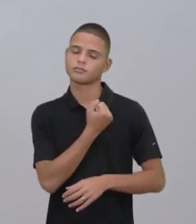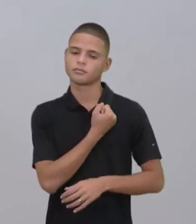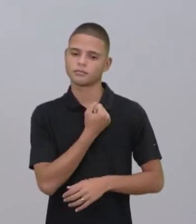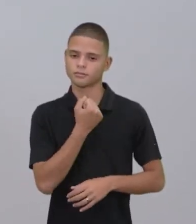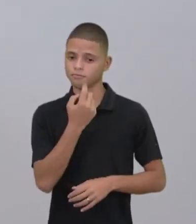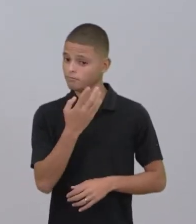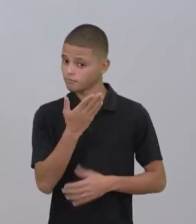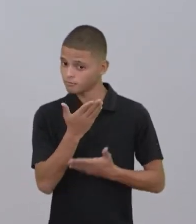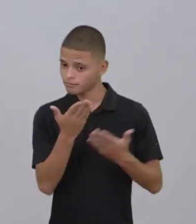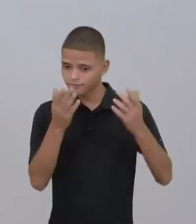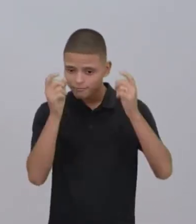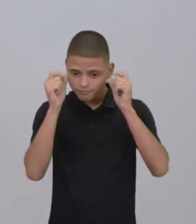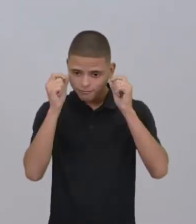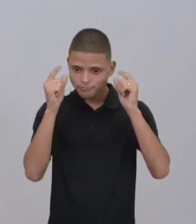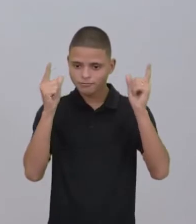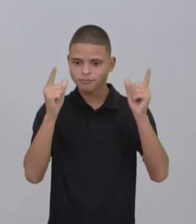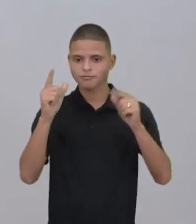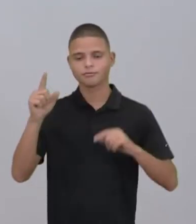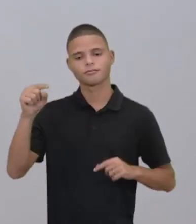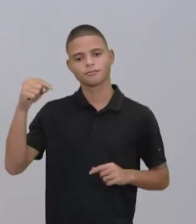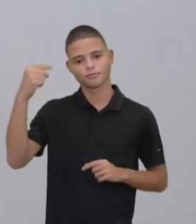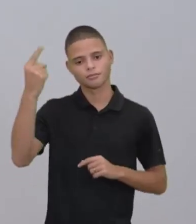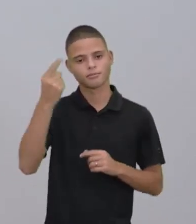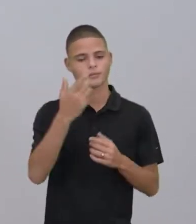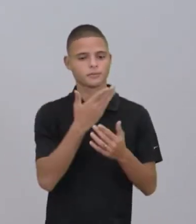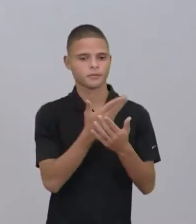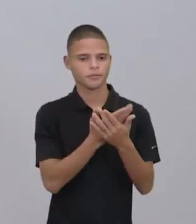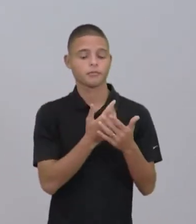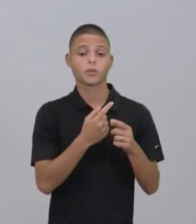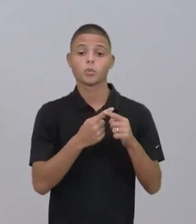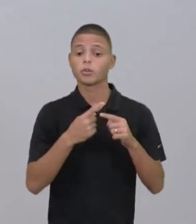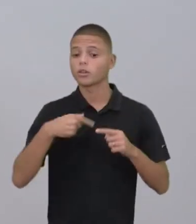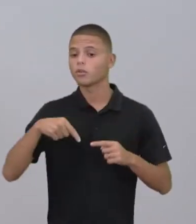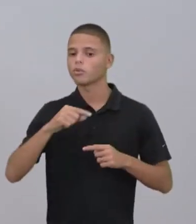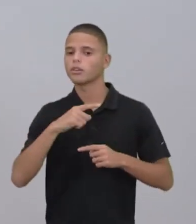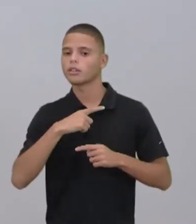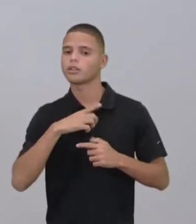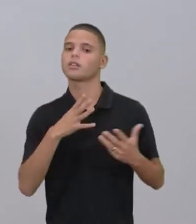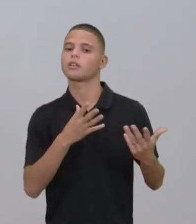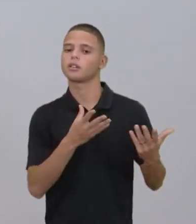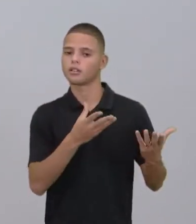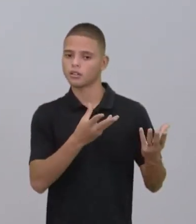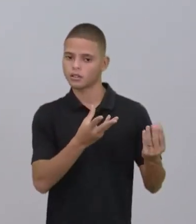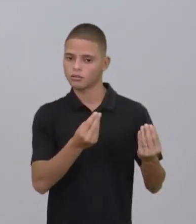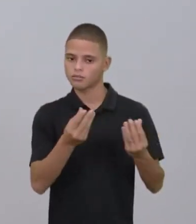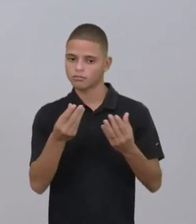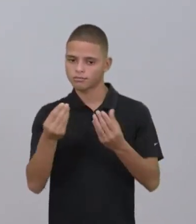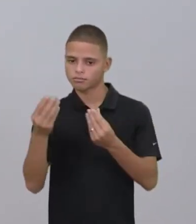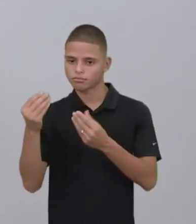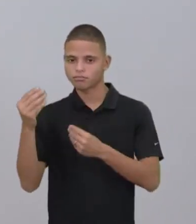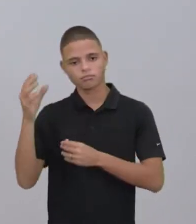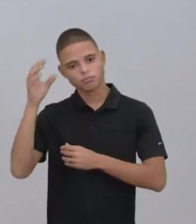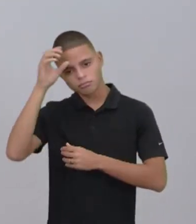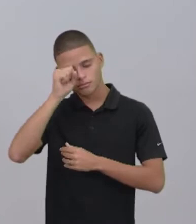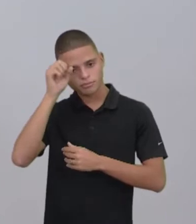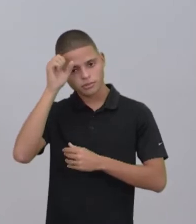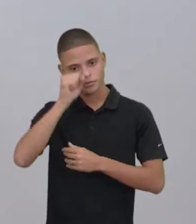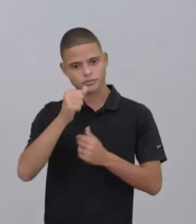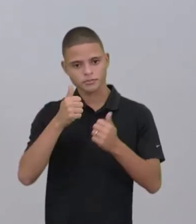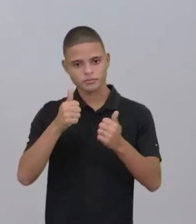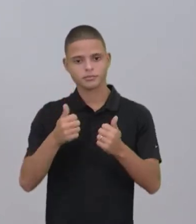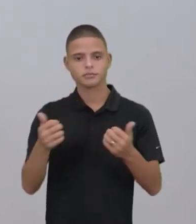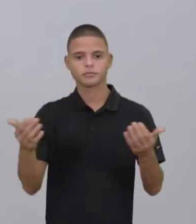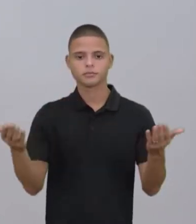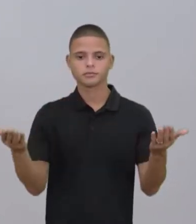fiquem espertos, né? Para as nossas próximas aulas, porque a gente vai ter ainda bastante coisa para falar. E